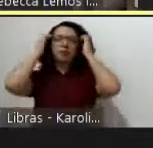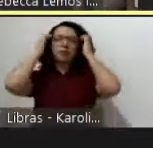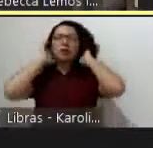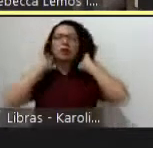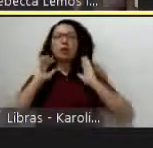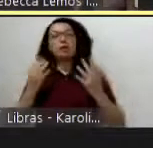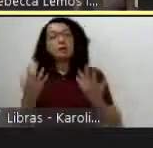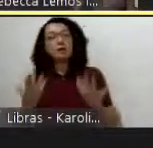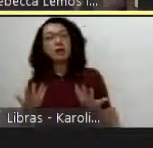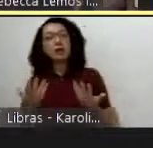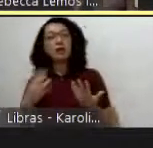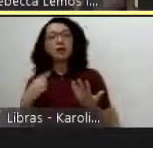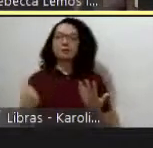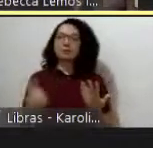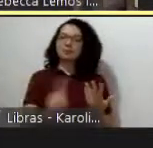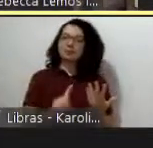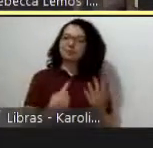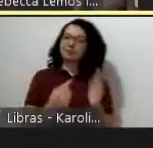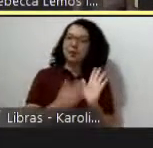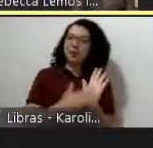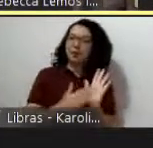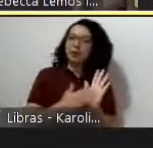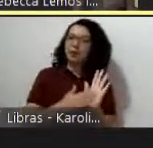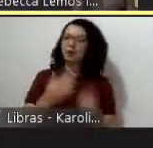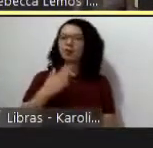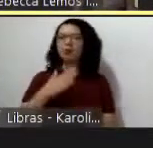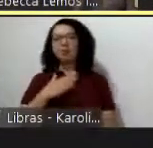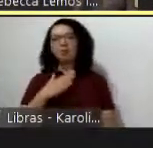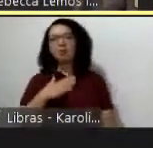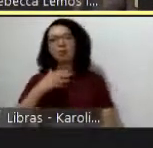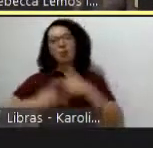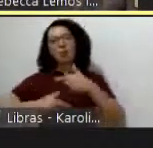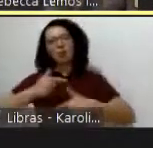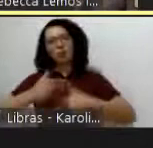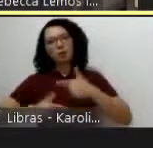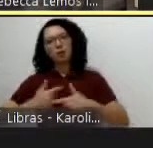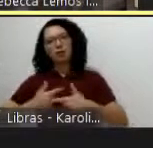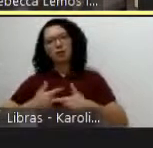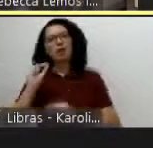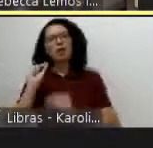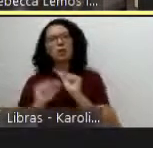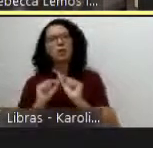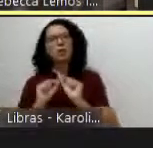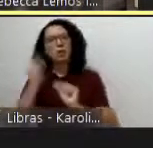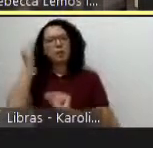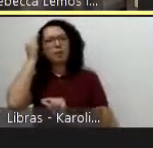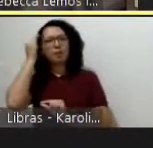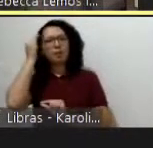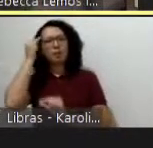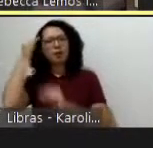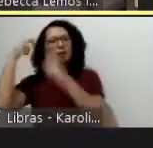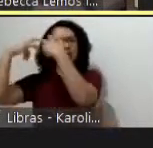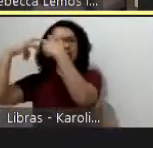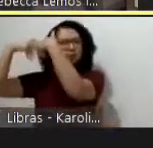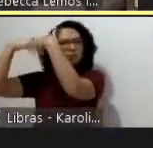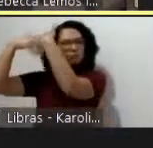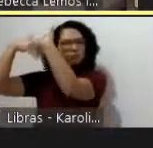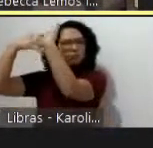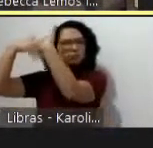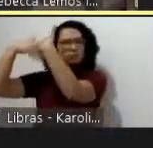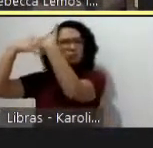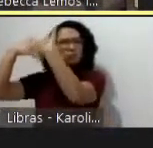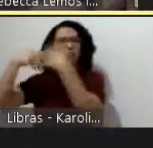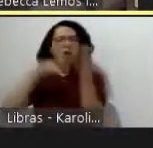trabalho já alguns anos era pensar repensar revisitar os estudos latino